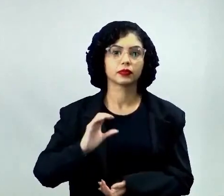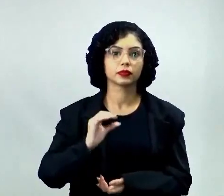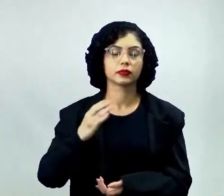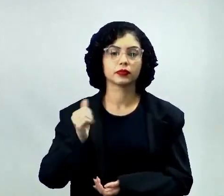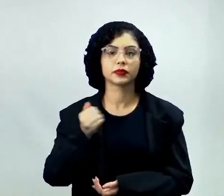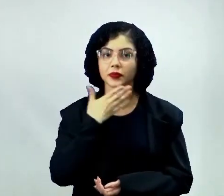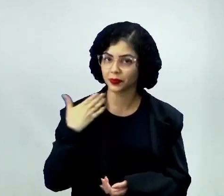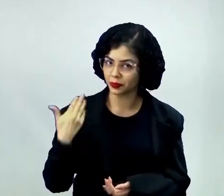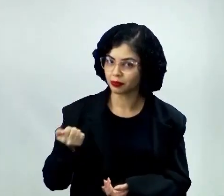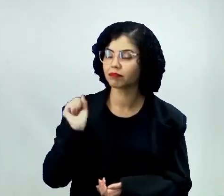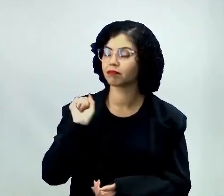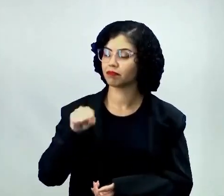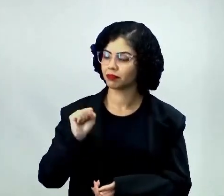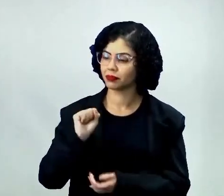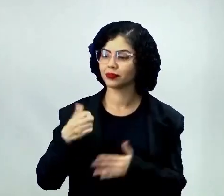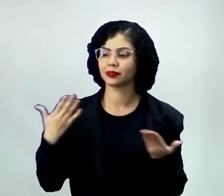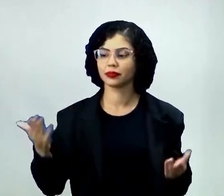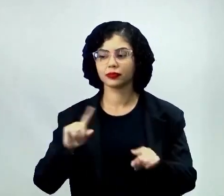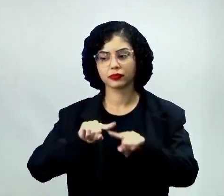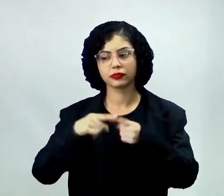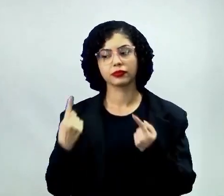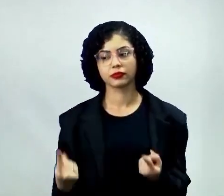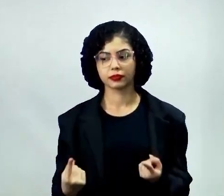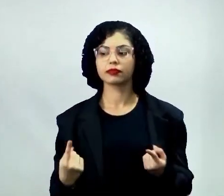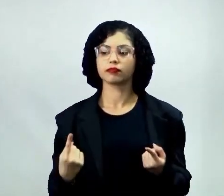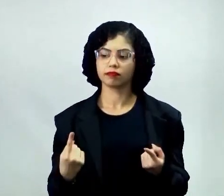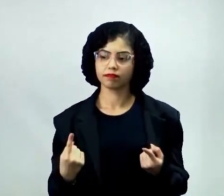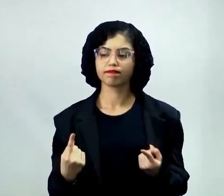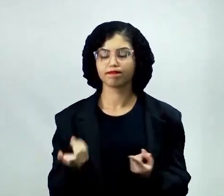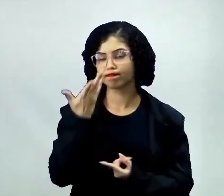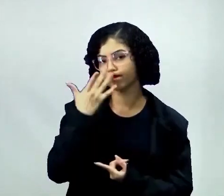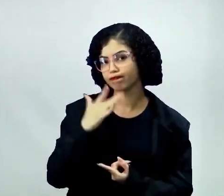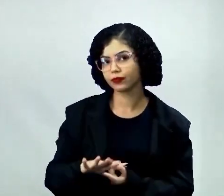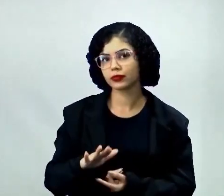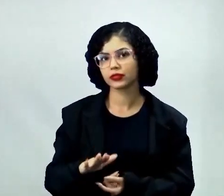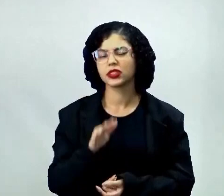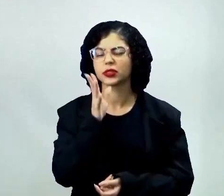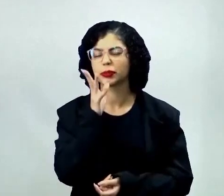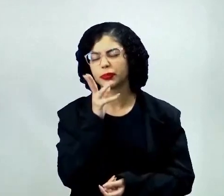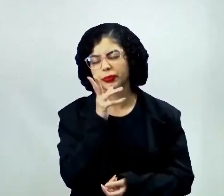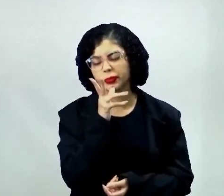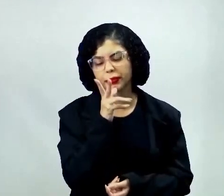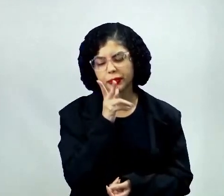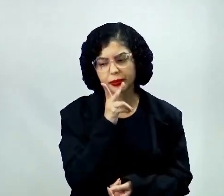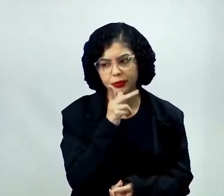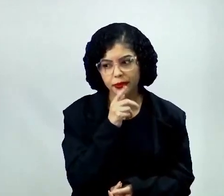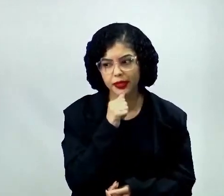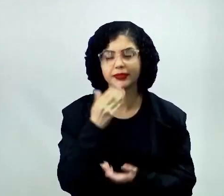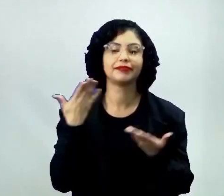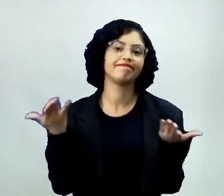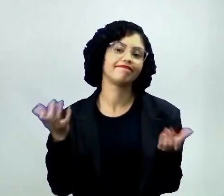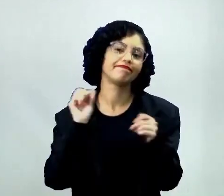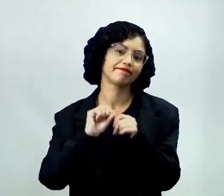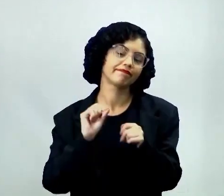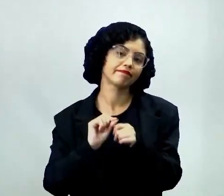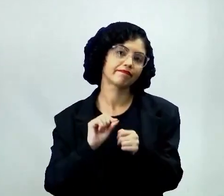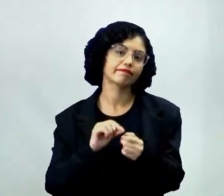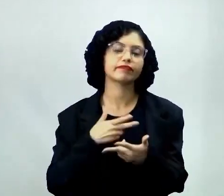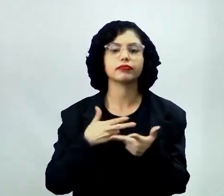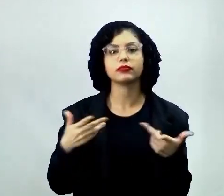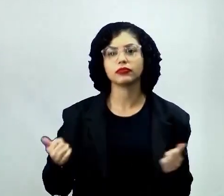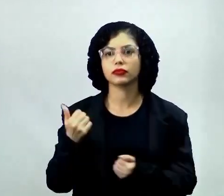que melhorou, sim. Mas a carroça, as crianças, era lenta. E aí, como é que eles iam fazer para